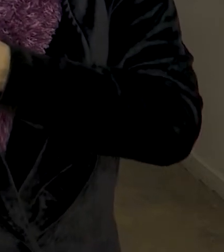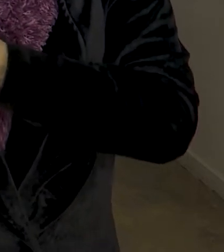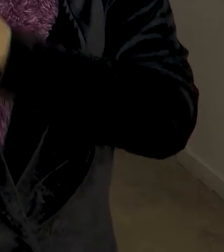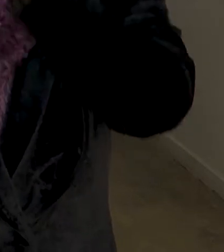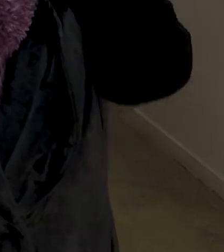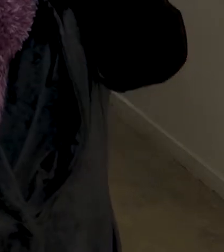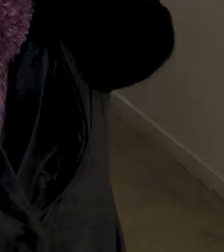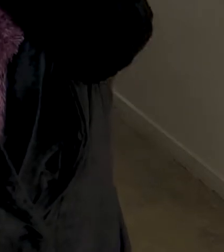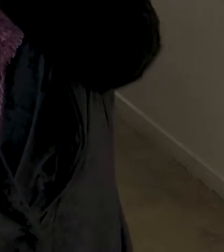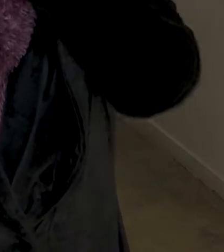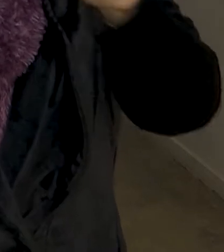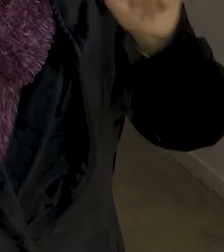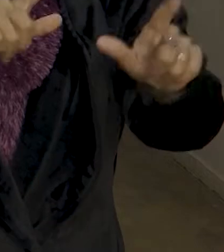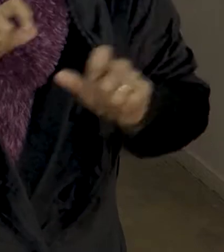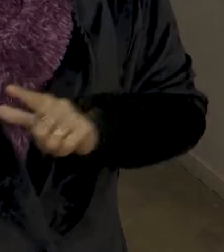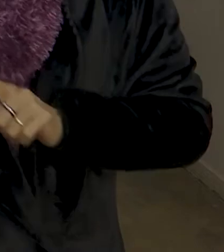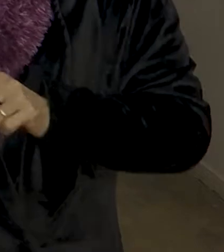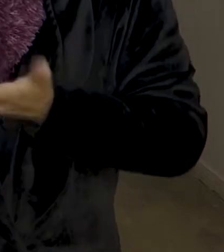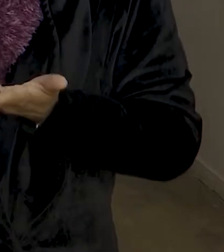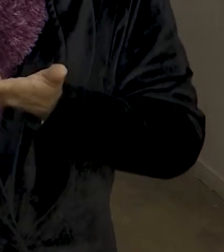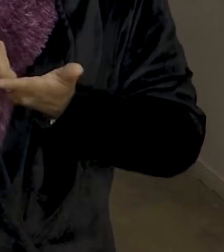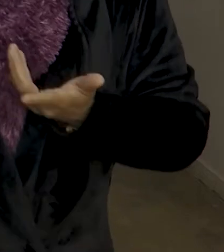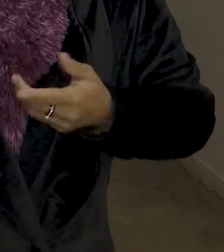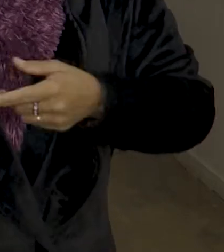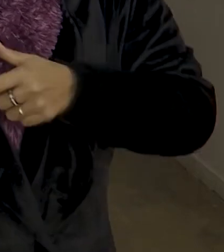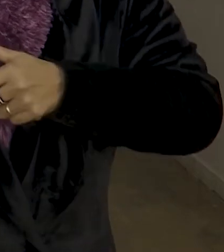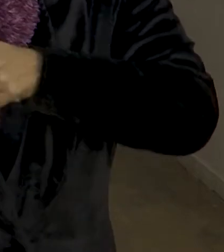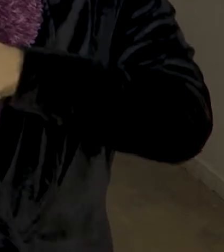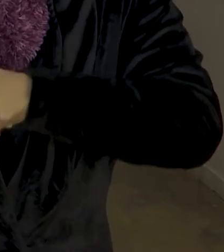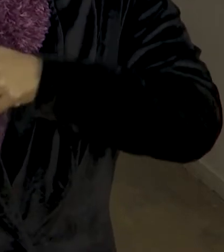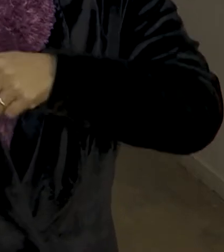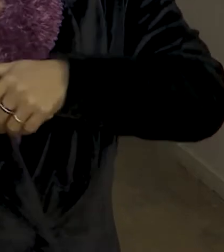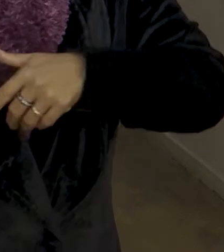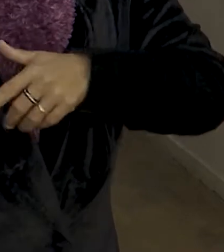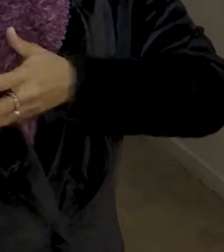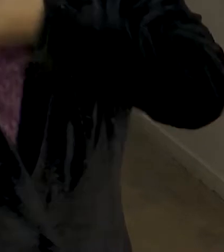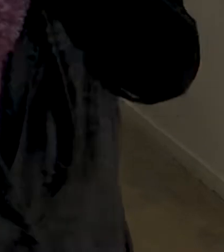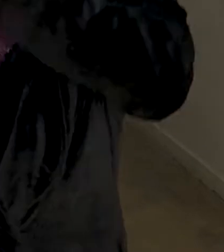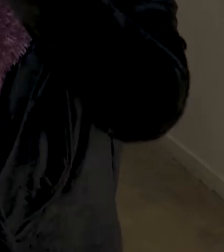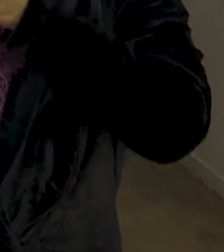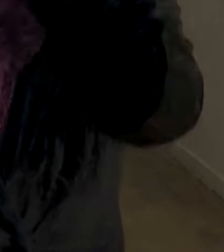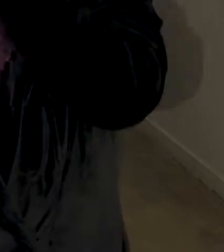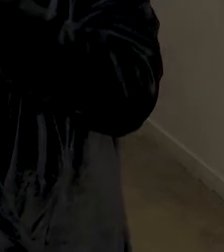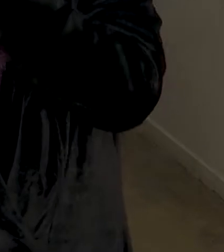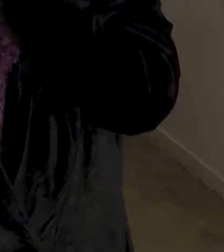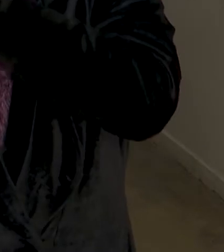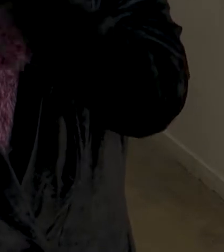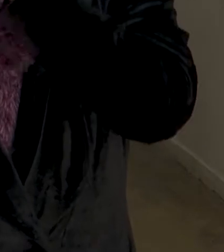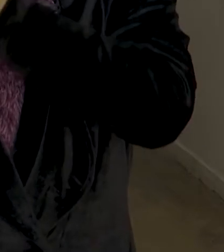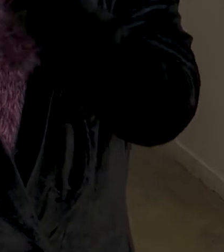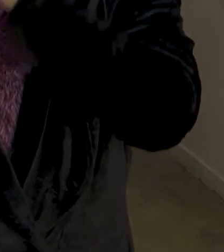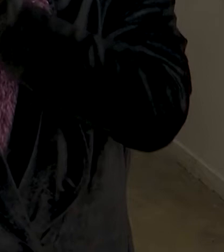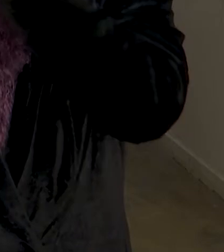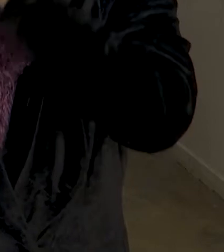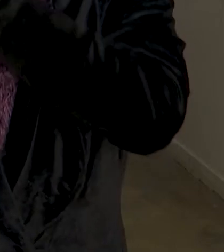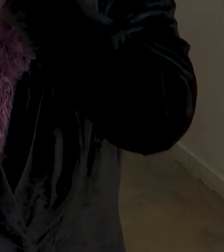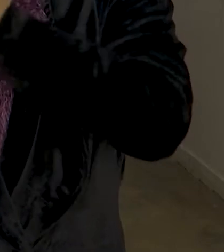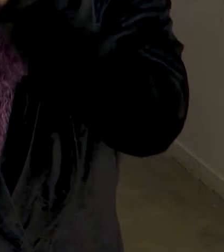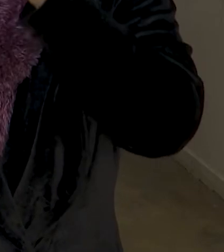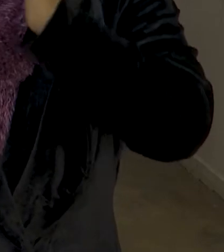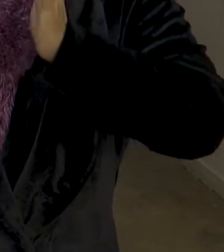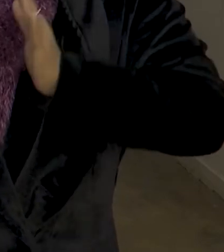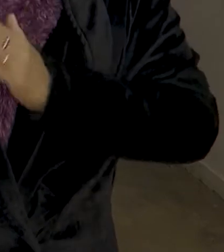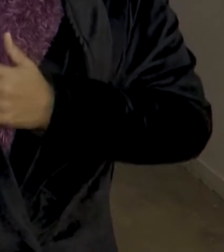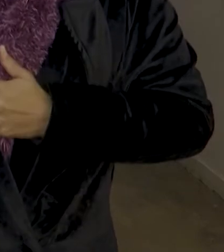através da imagem. Ela precisa mostrar essas imagens, essas gravuras. Então, ela usa muita gravura para ensinar a libras. A